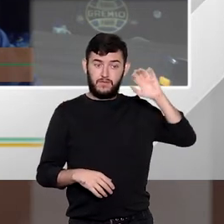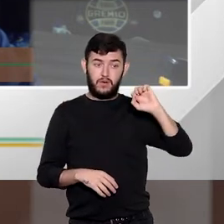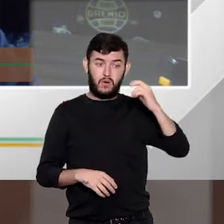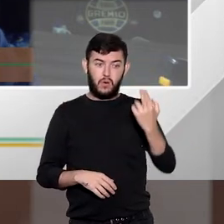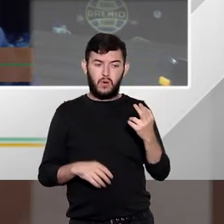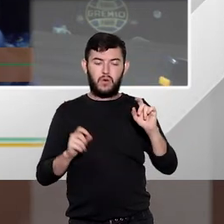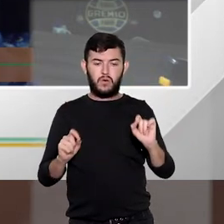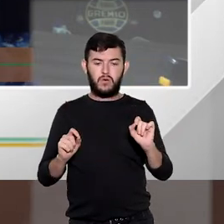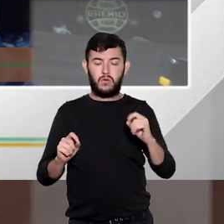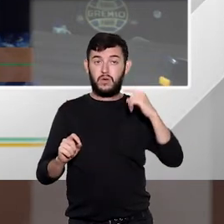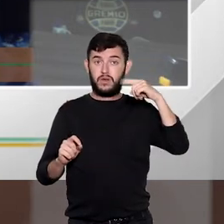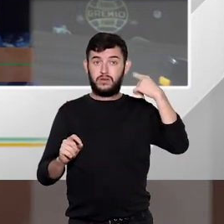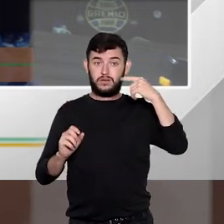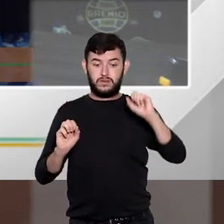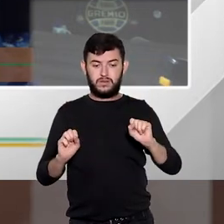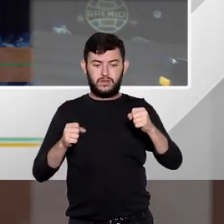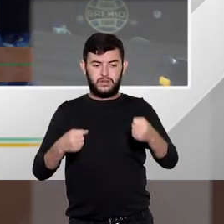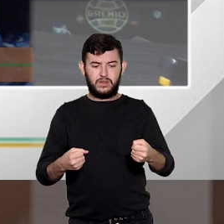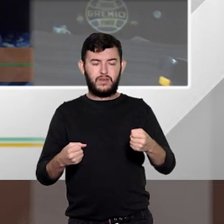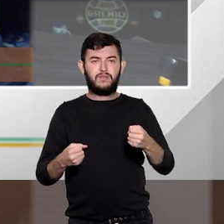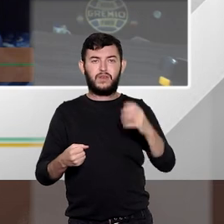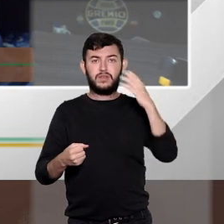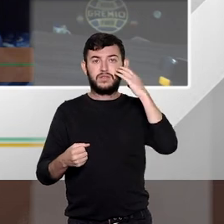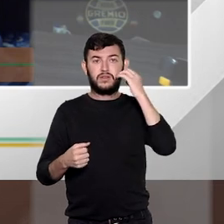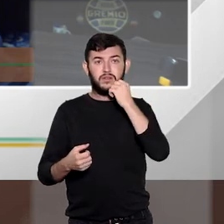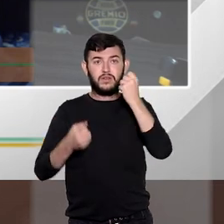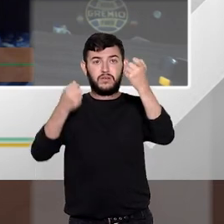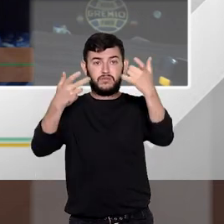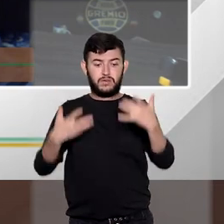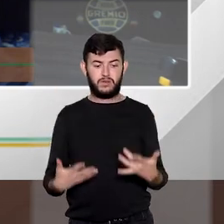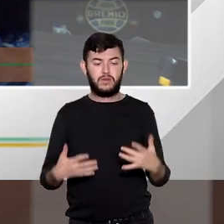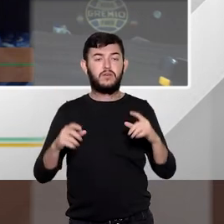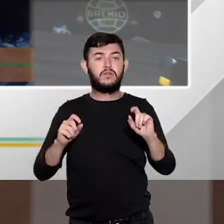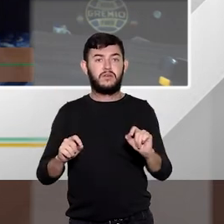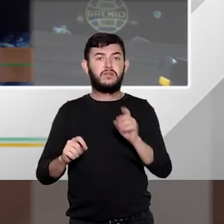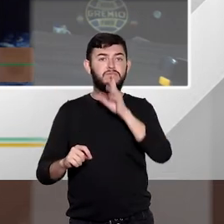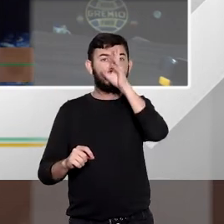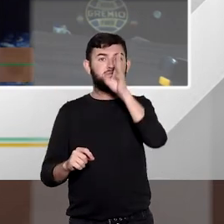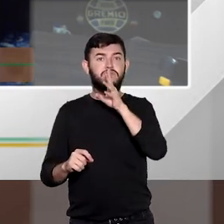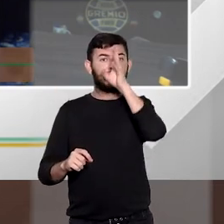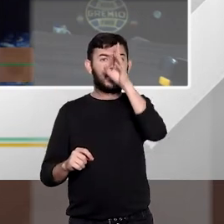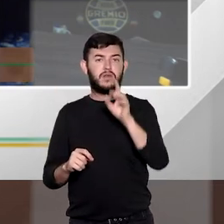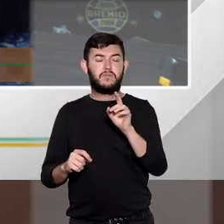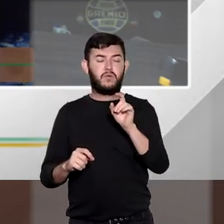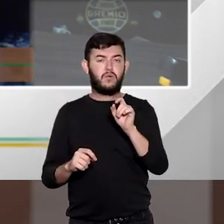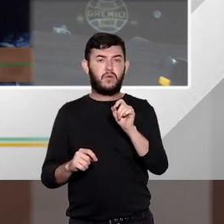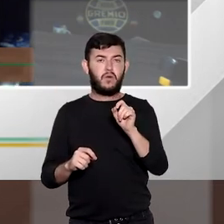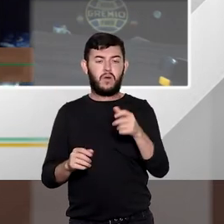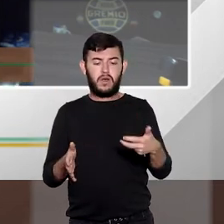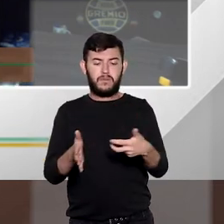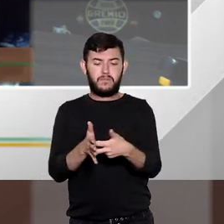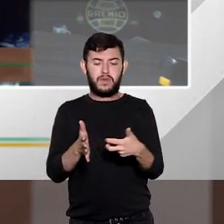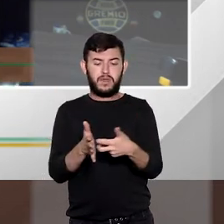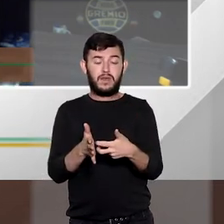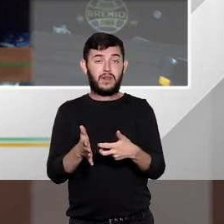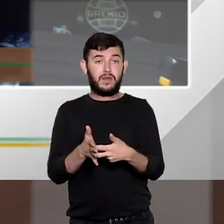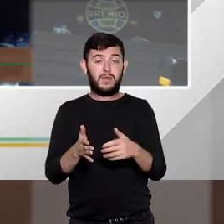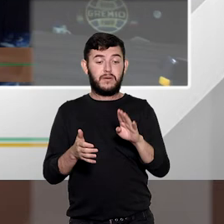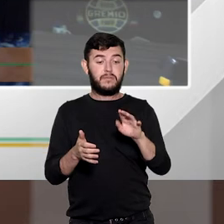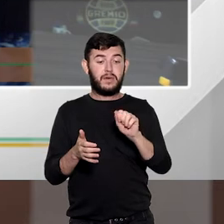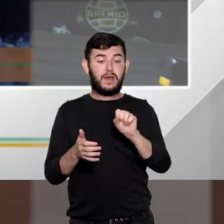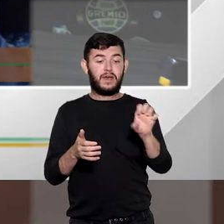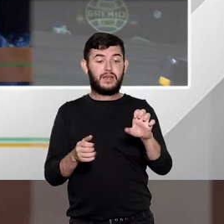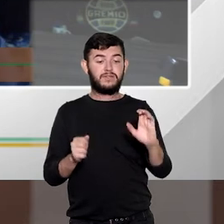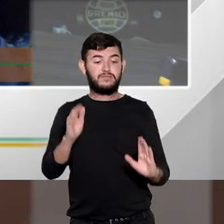extrapolou um, além do que poderia ter sido elevada a pena base, isso também serve para as